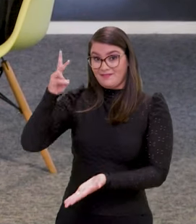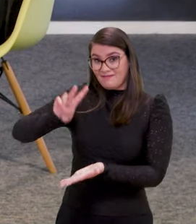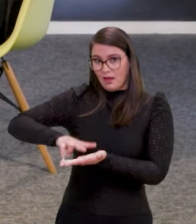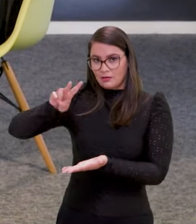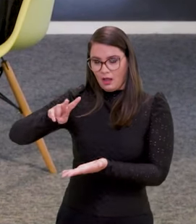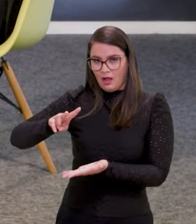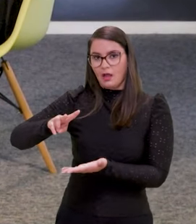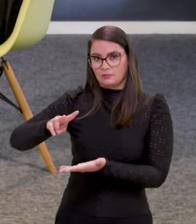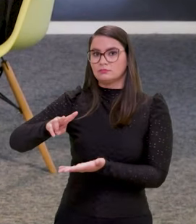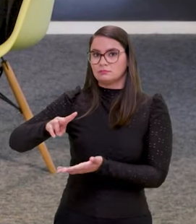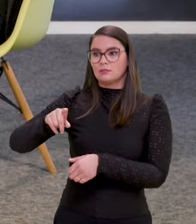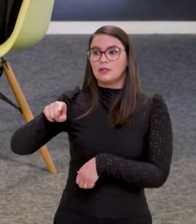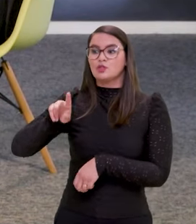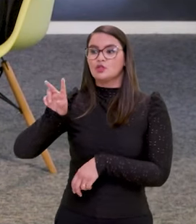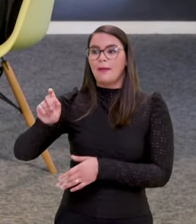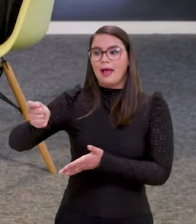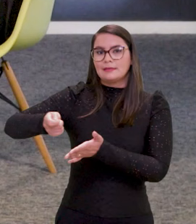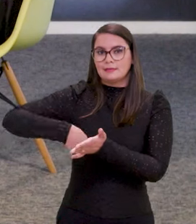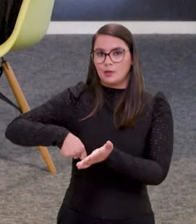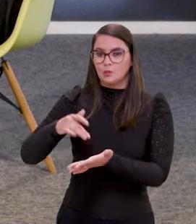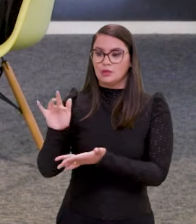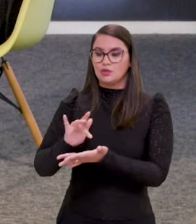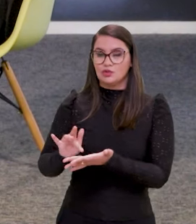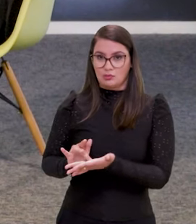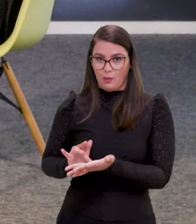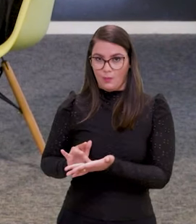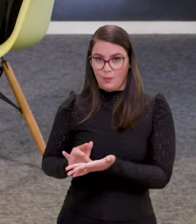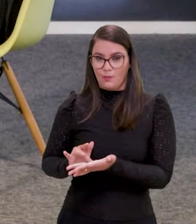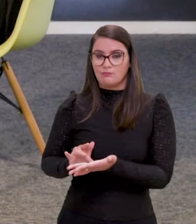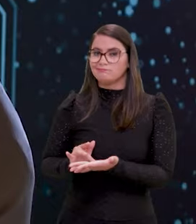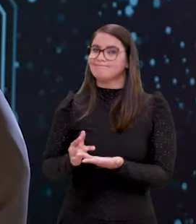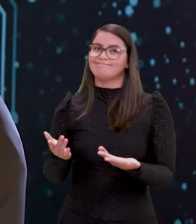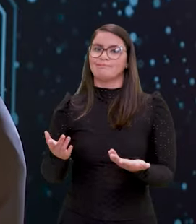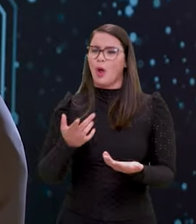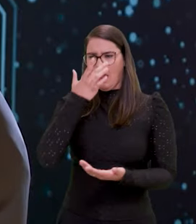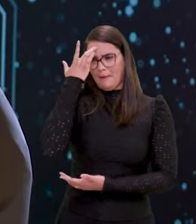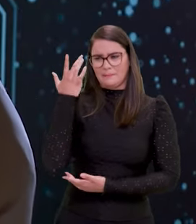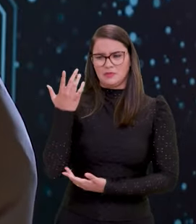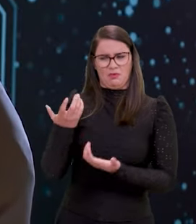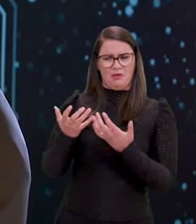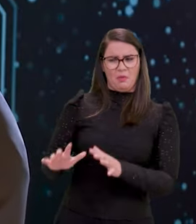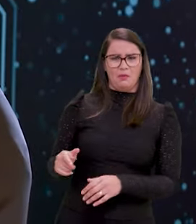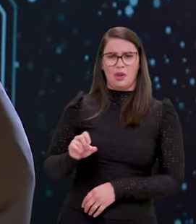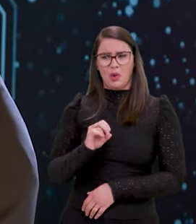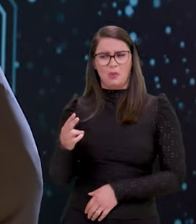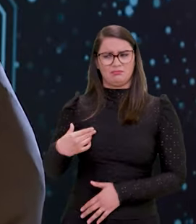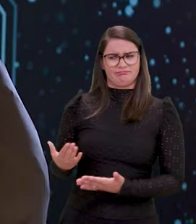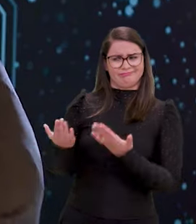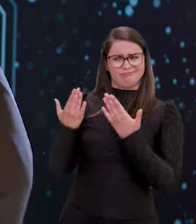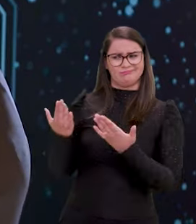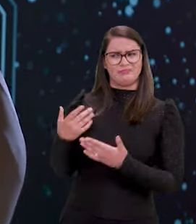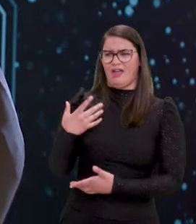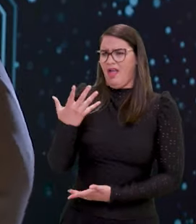validação dessa assinatura digital. Não tem como alguém negar a autenticidade